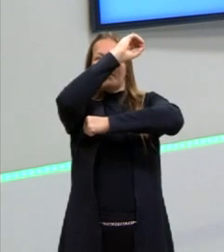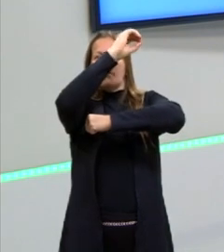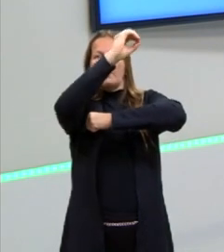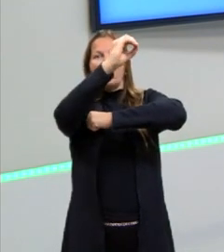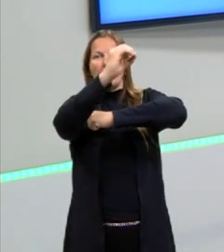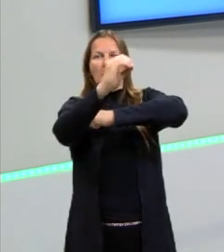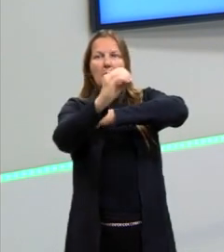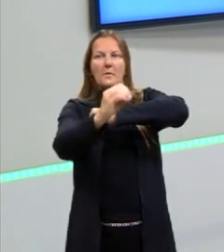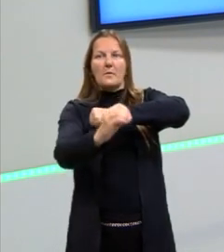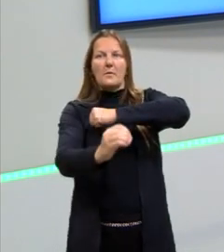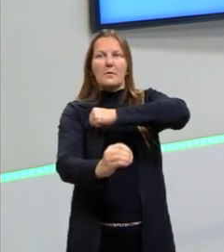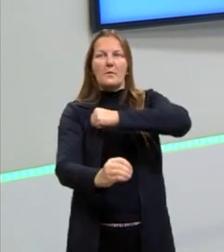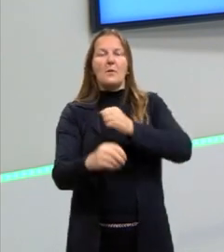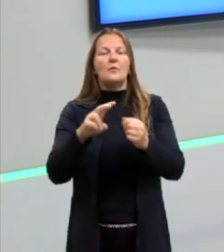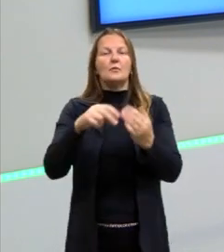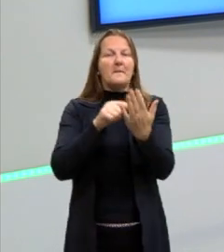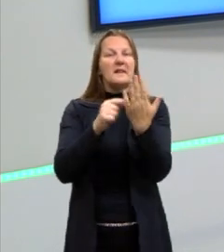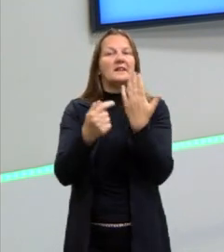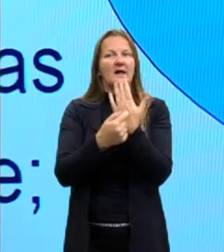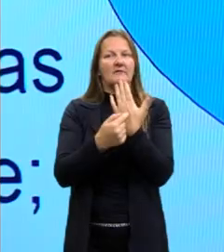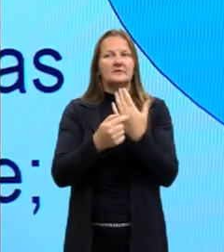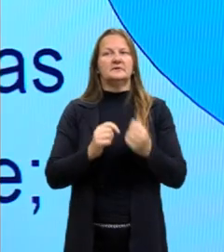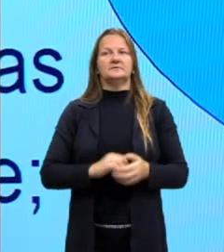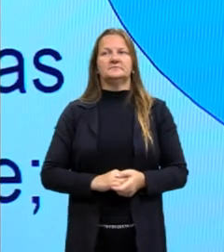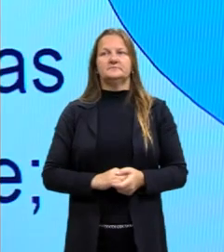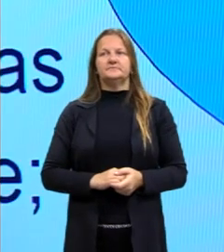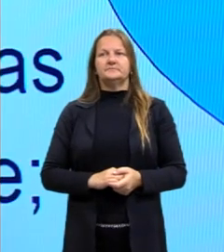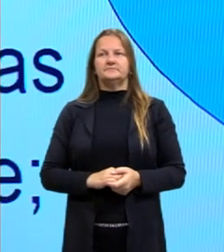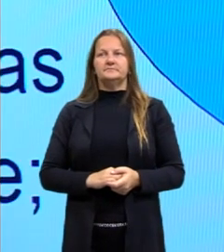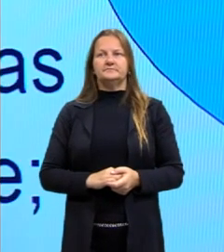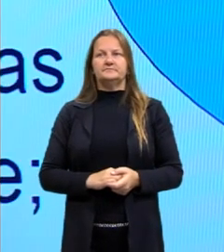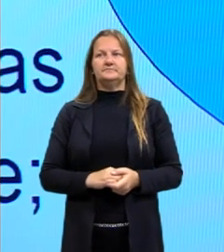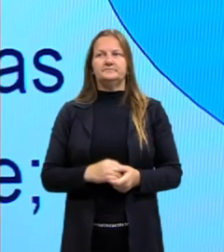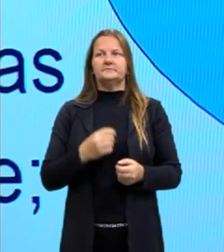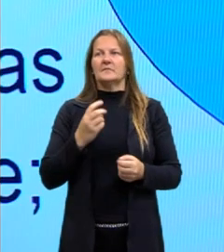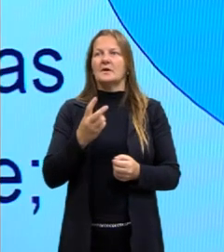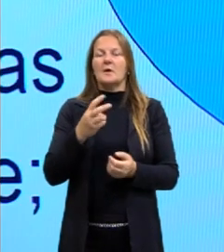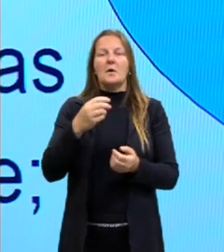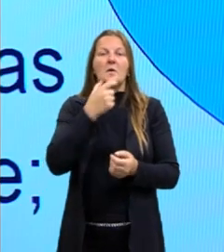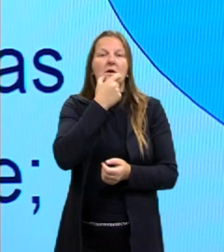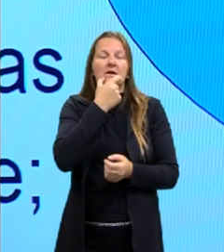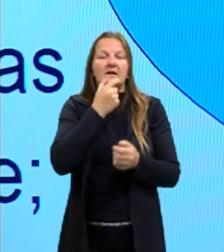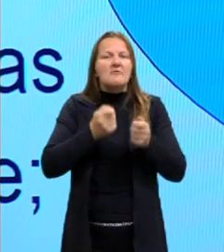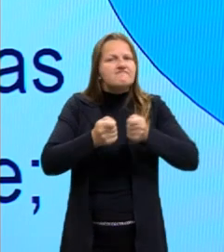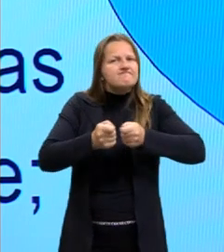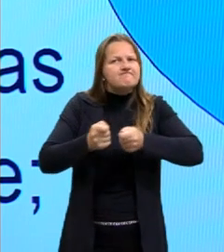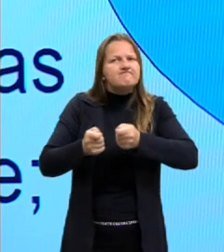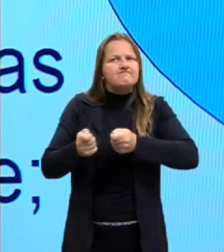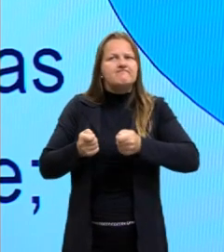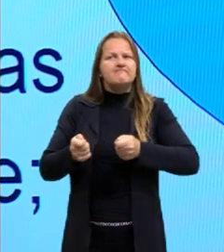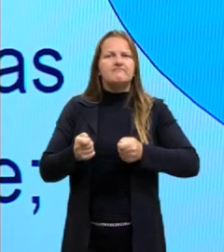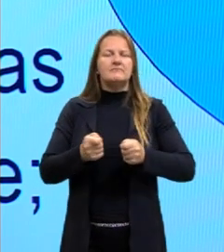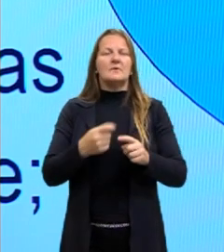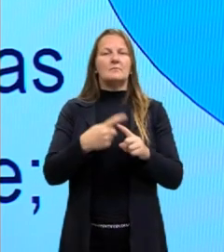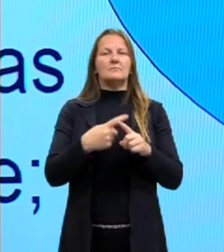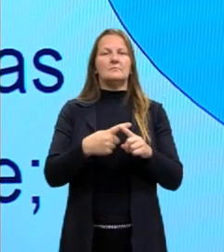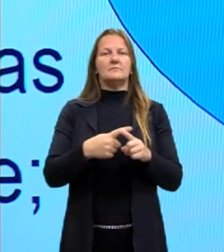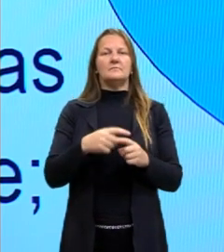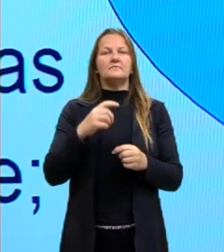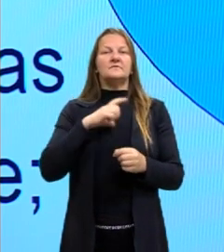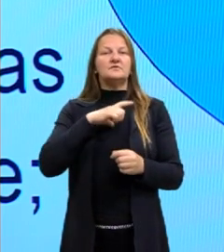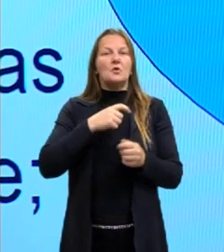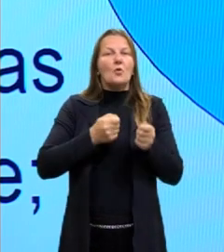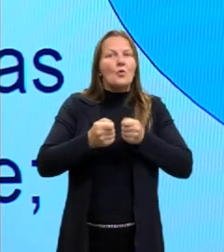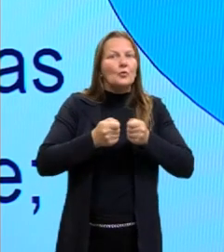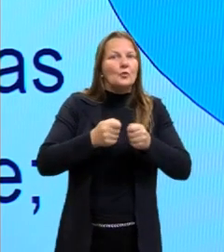no grande império, nessas conquistas aqui do Império Britânico, em algum lugar ia ter sol, em algum lugar ia ser dia. Porque eles tinham